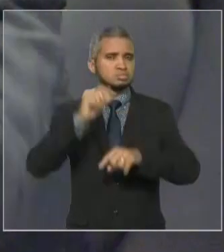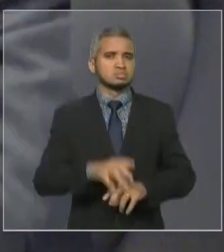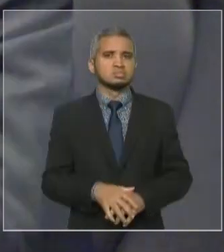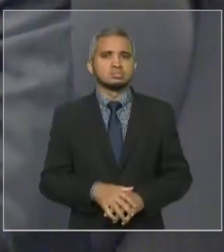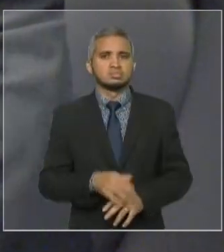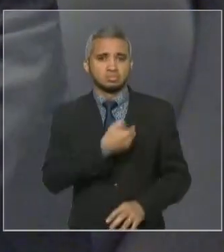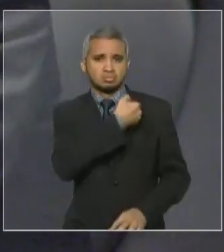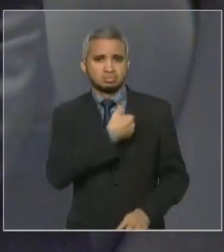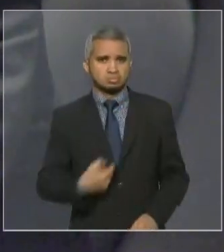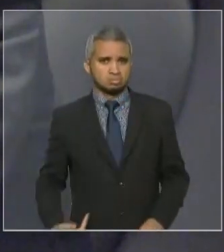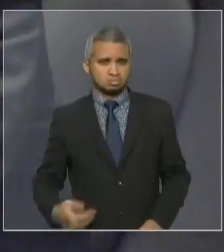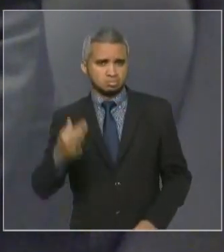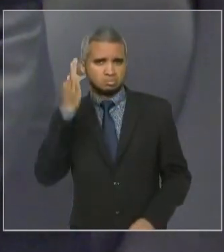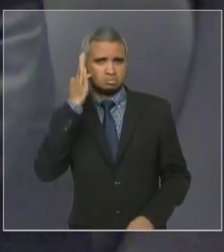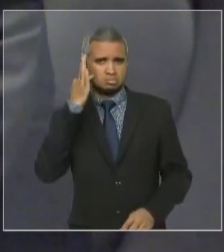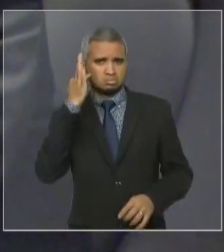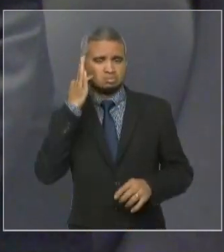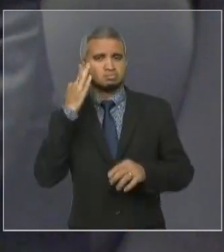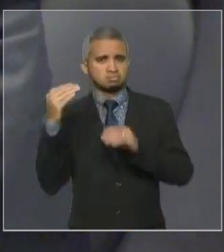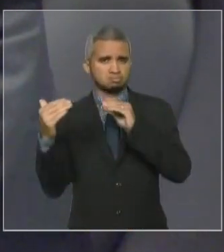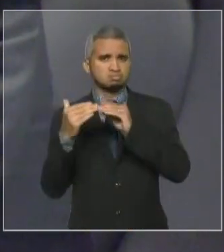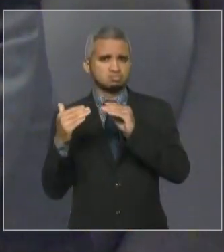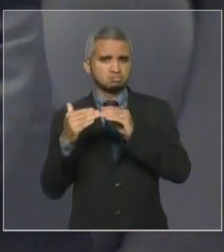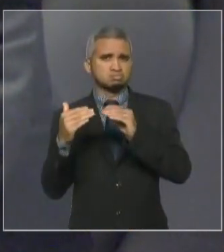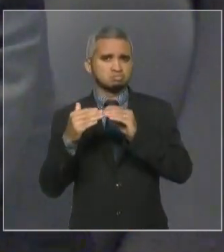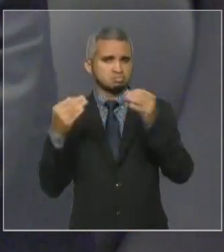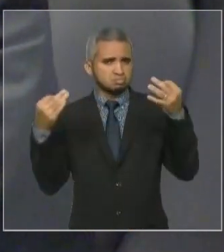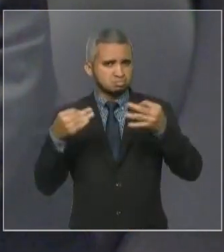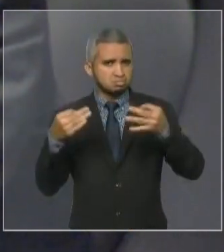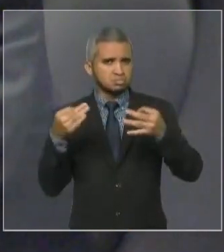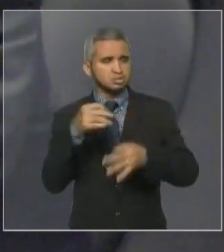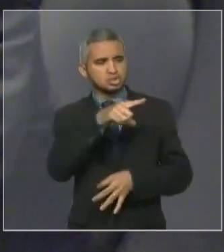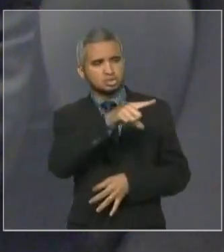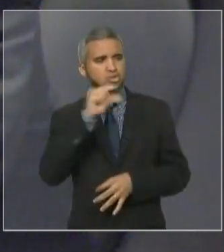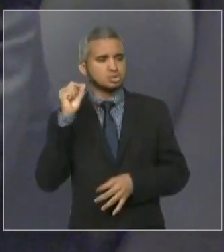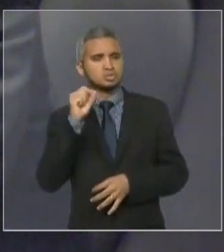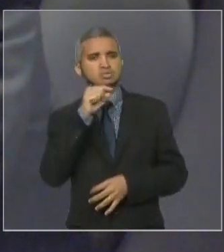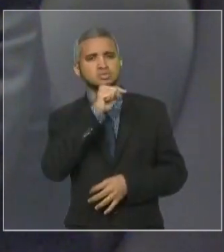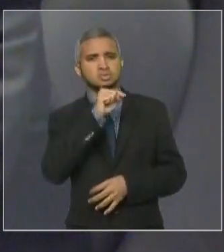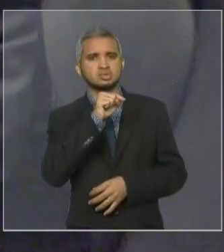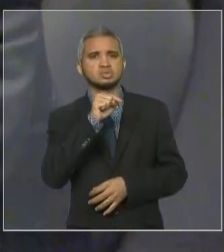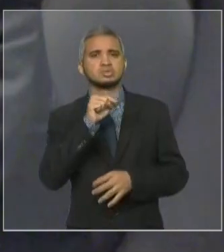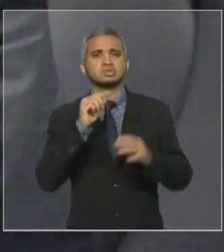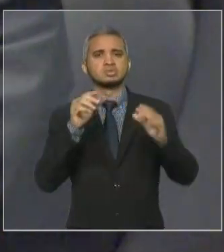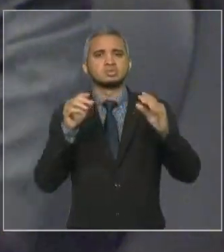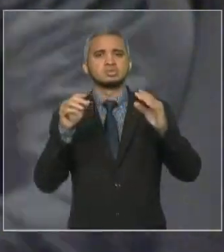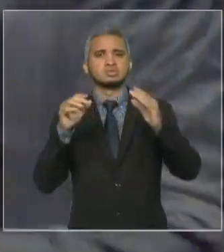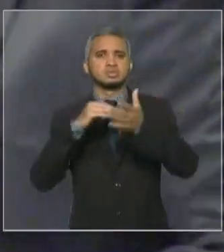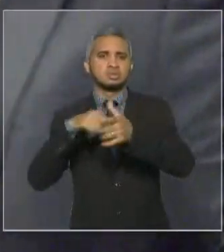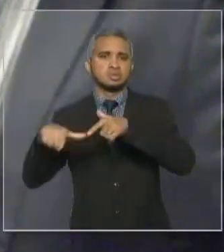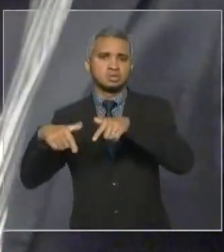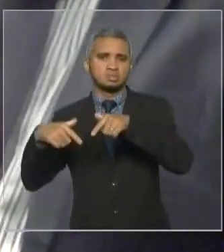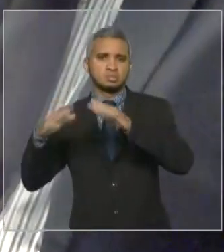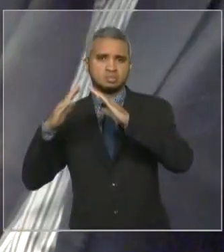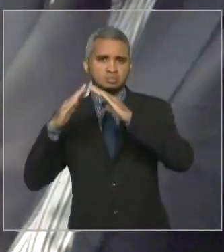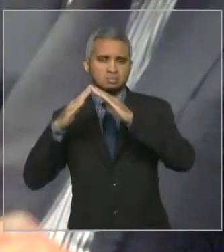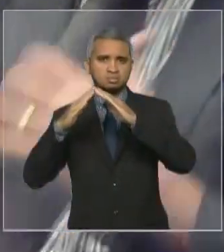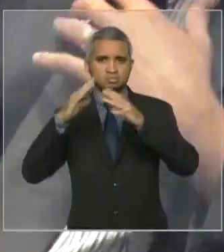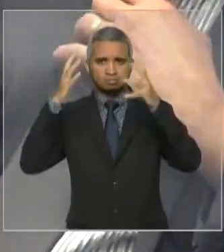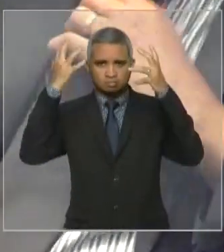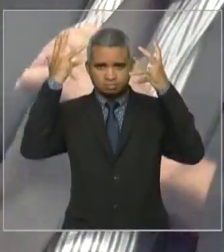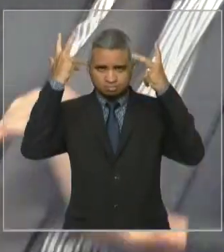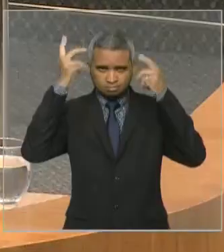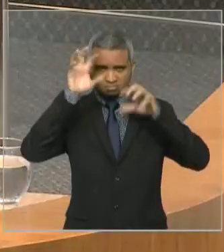acertou em lhe colocar, lhe reconduzir à Casa Civil do governo do Maranhão. Muito obrigado,